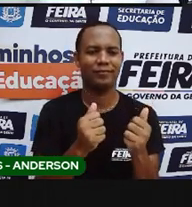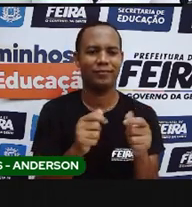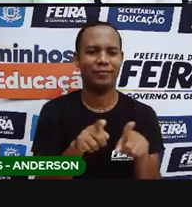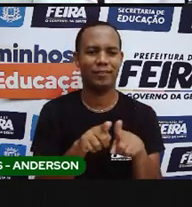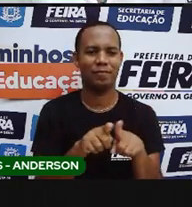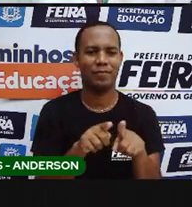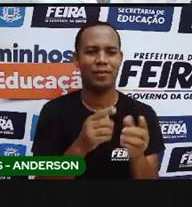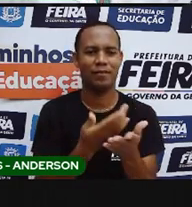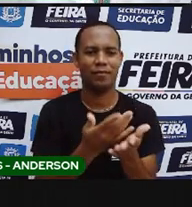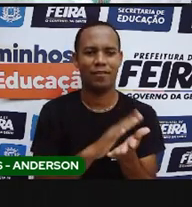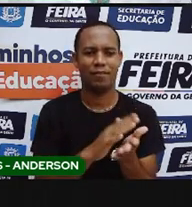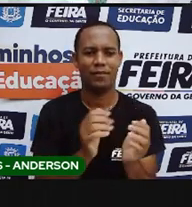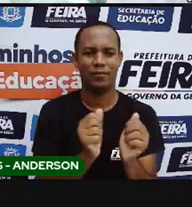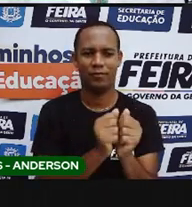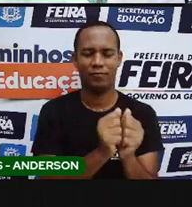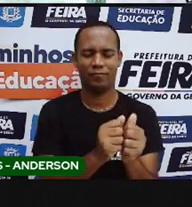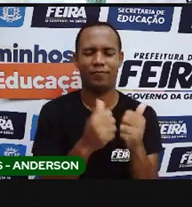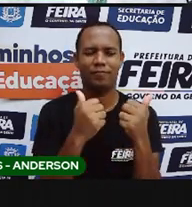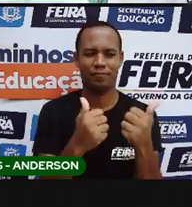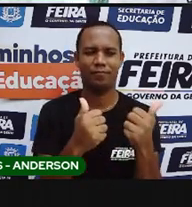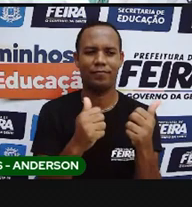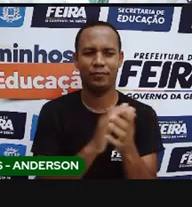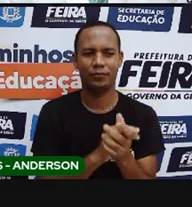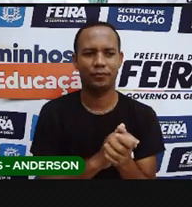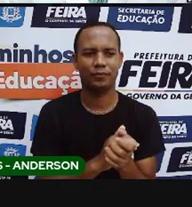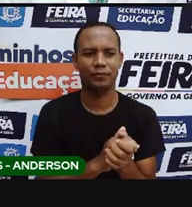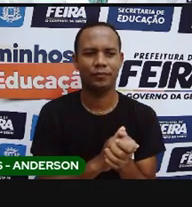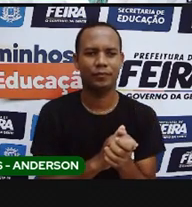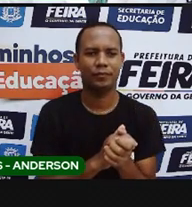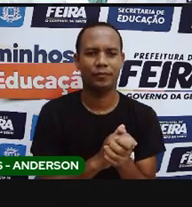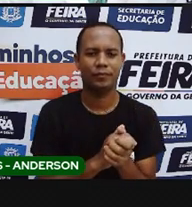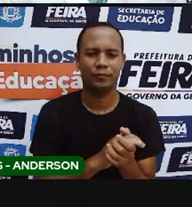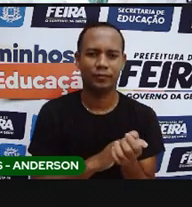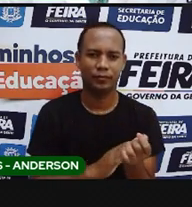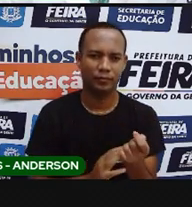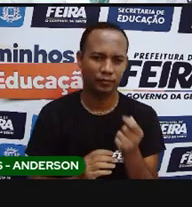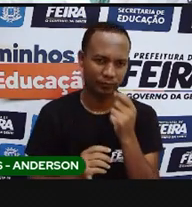acompanhando aqui, firme e forte. Né? Vamos dar 100 e 100 aqui.